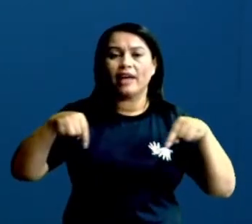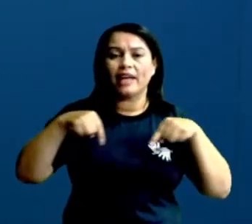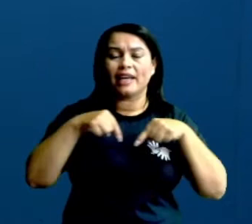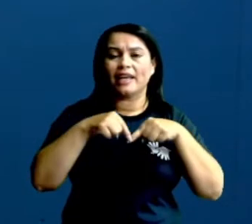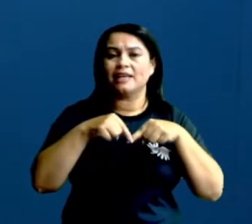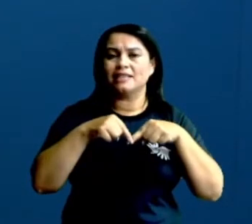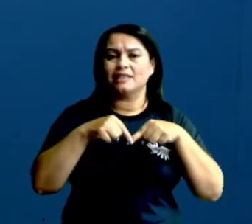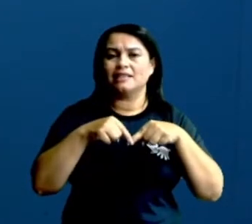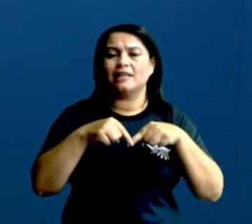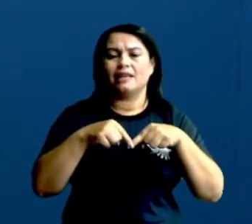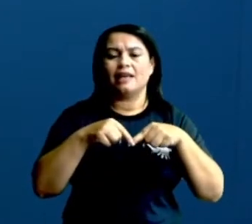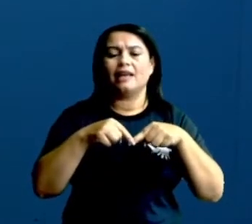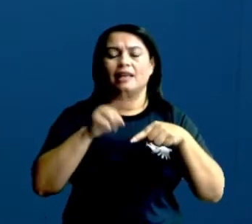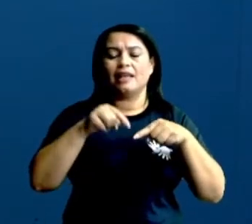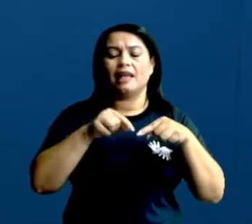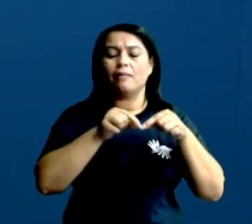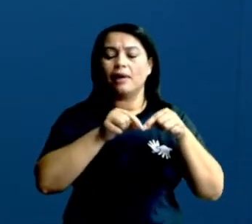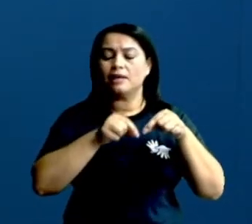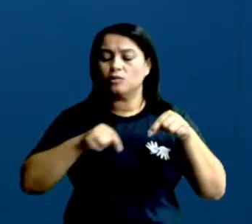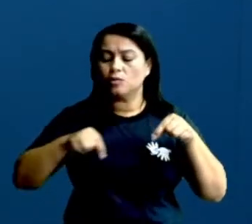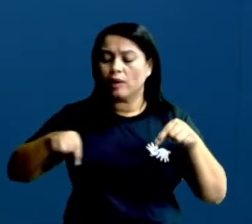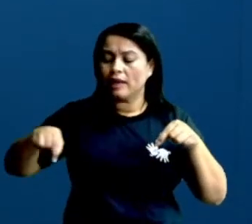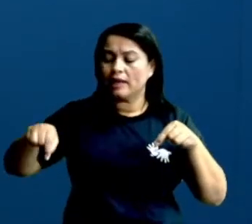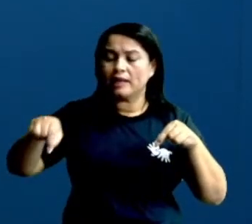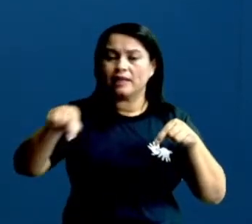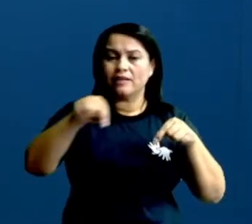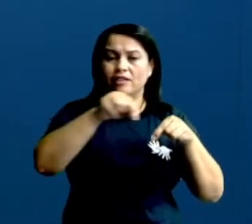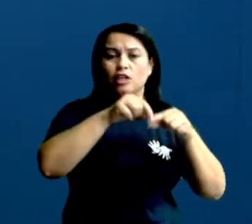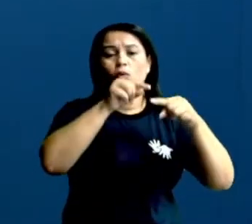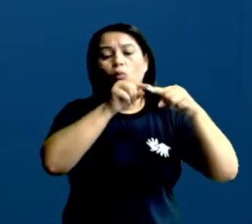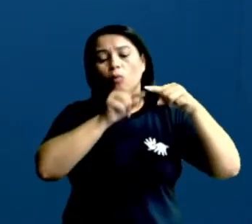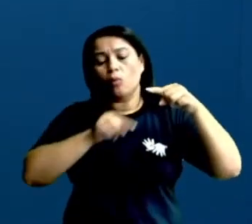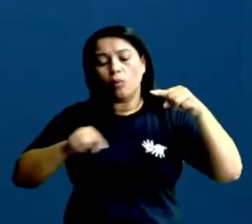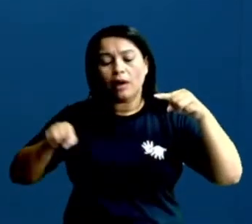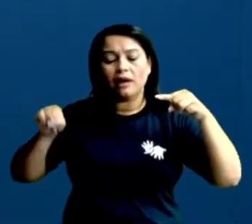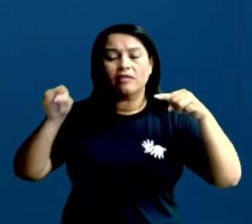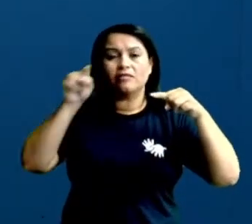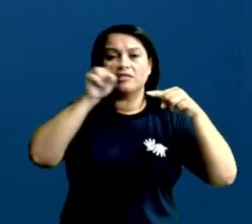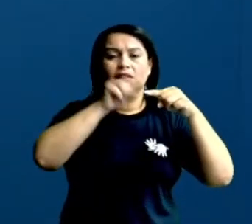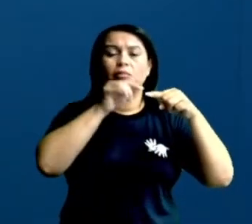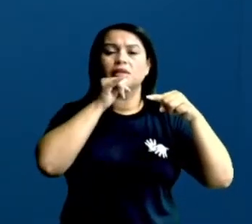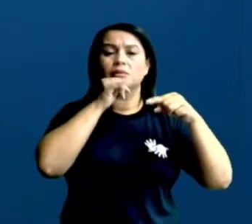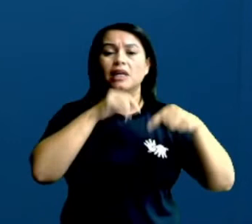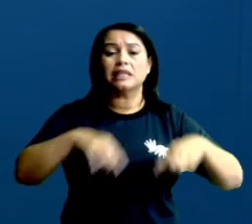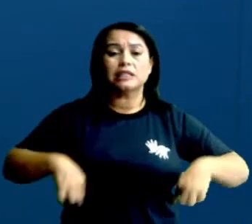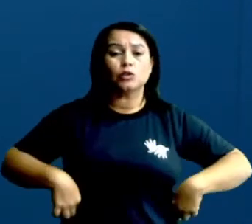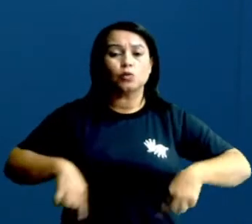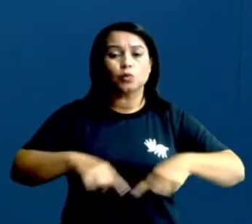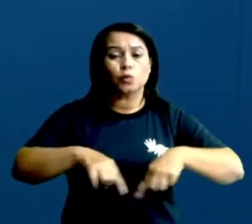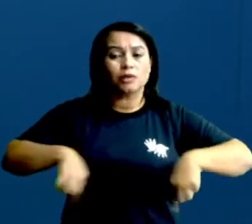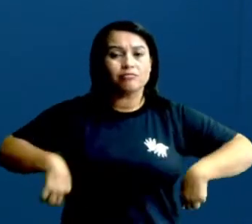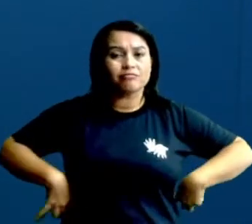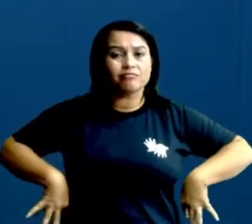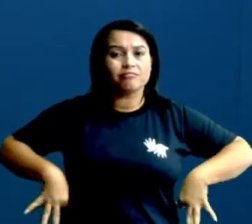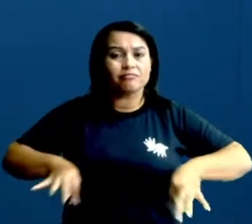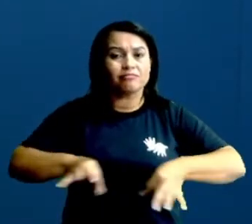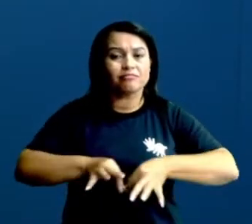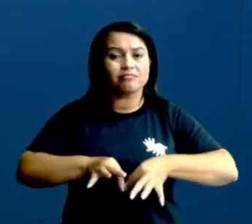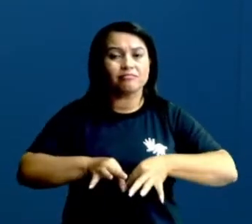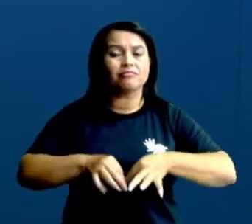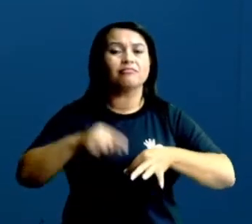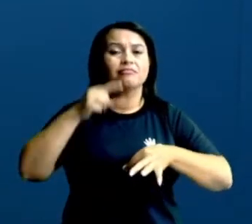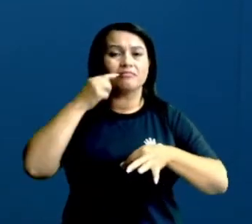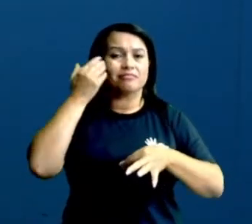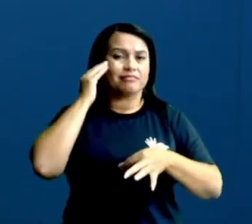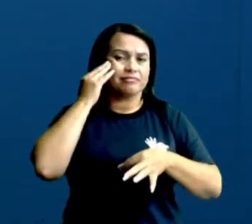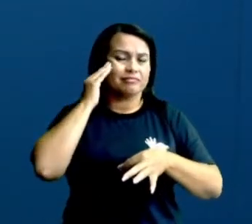Uma linha fechada. Lógico. Se for medir a cintura, vai pegar a linha e vai ver o quê? Vai ter que fechar, né? Isso não vai pegar uma linha